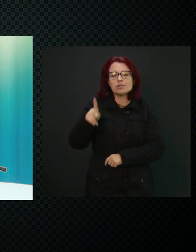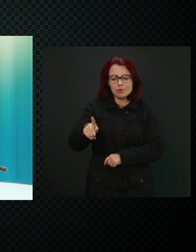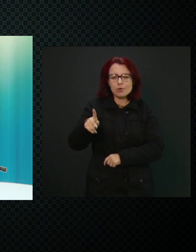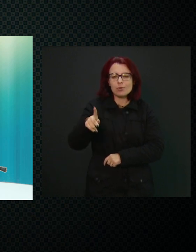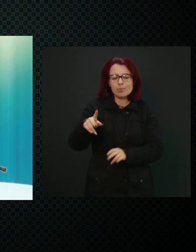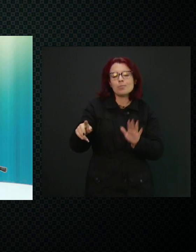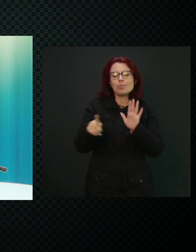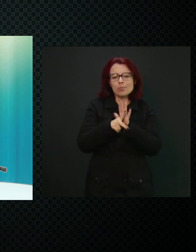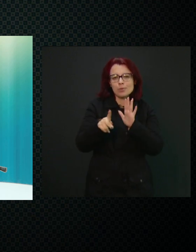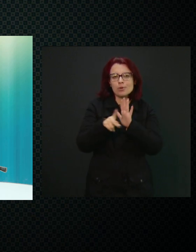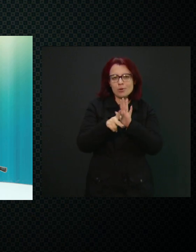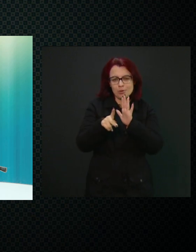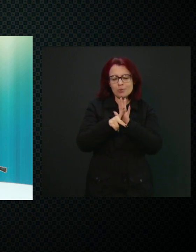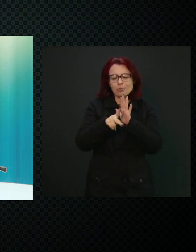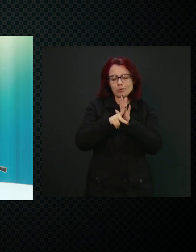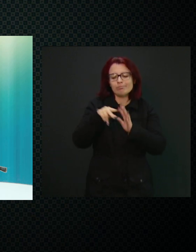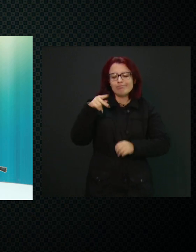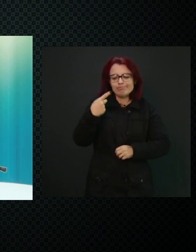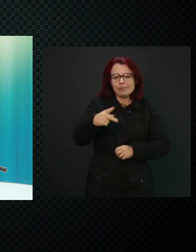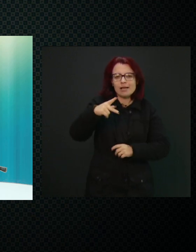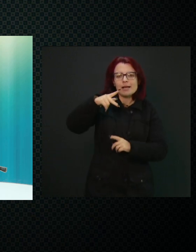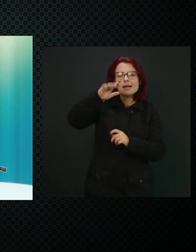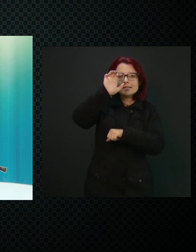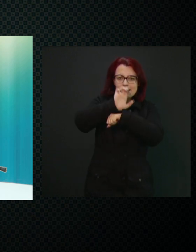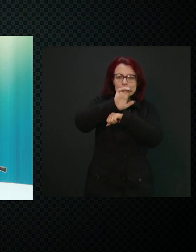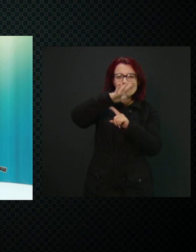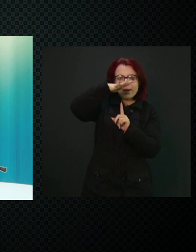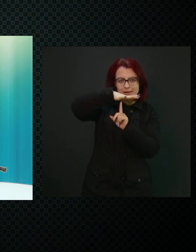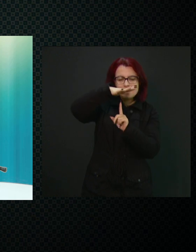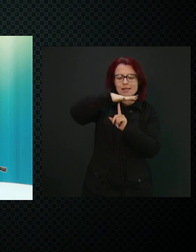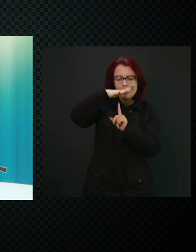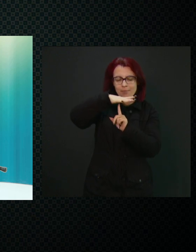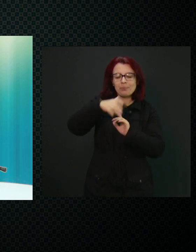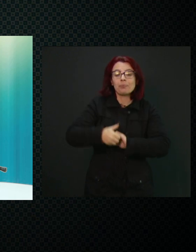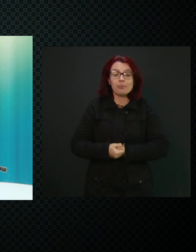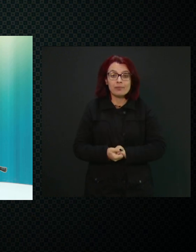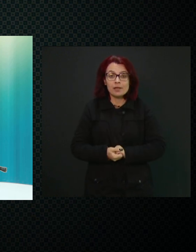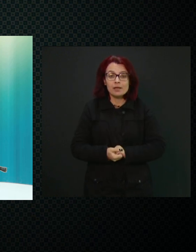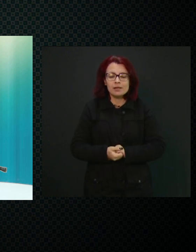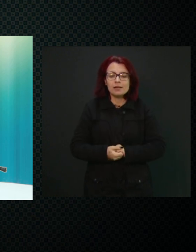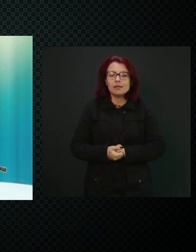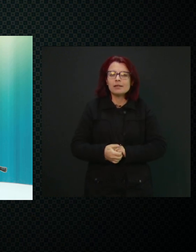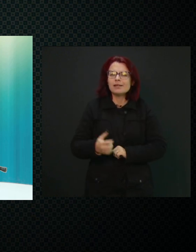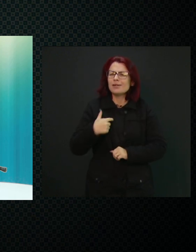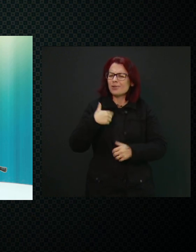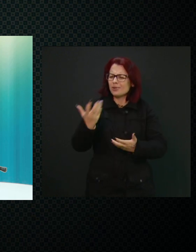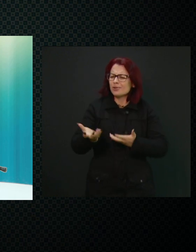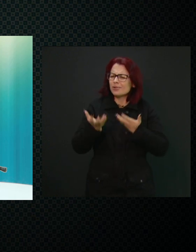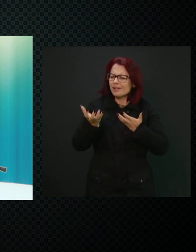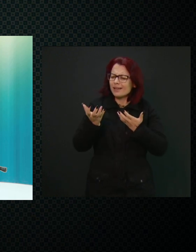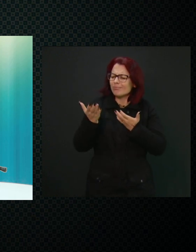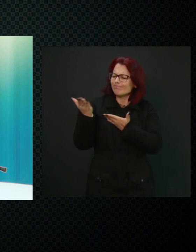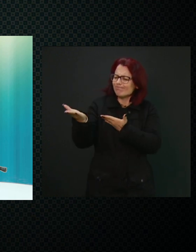de ensino do estado do Paraná. Então, irei, é um prazer imenso